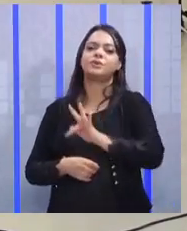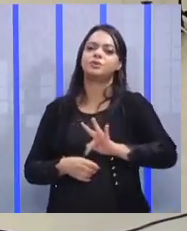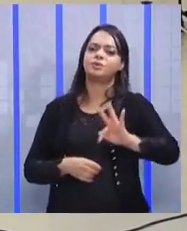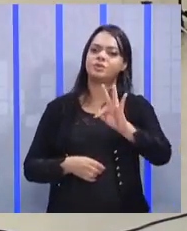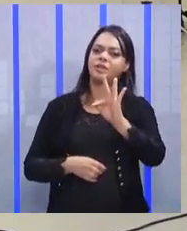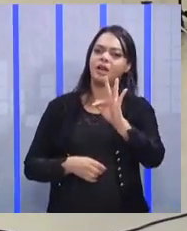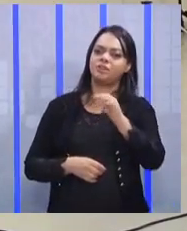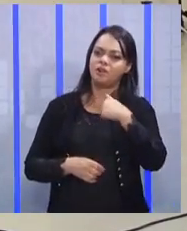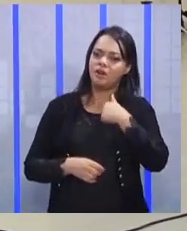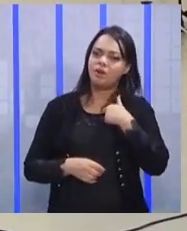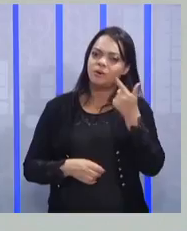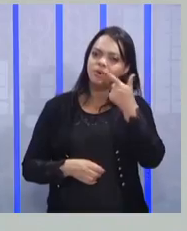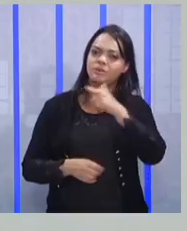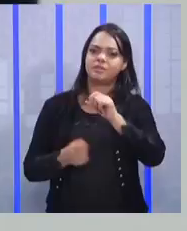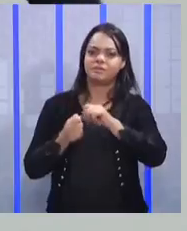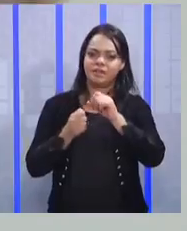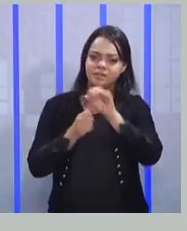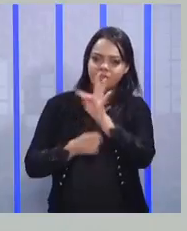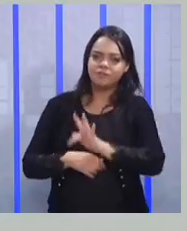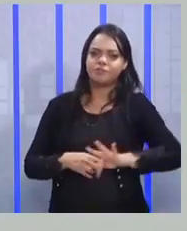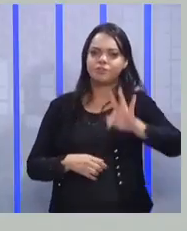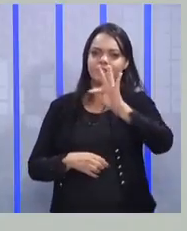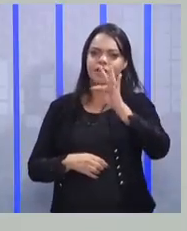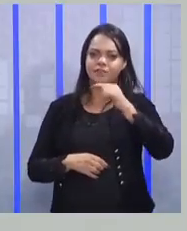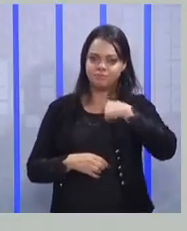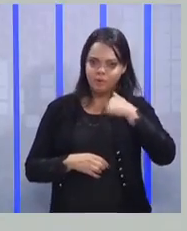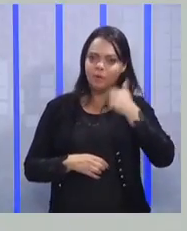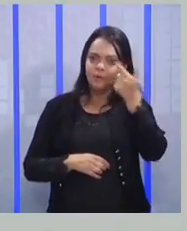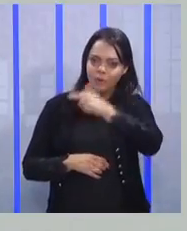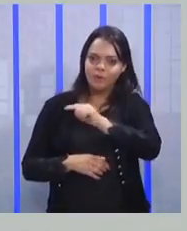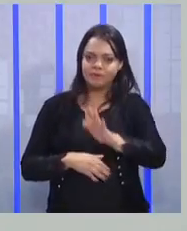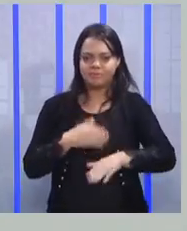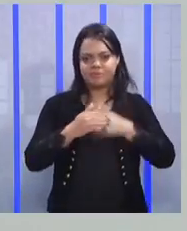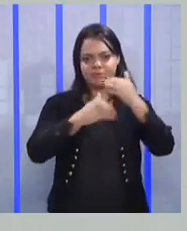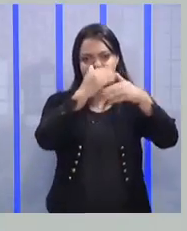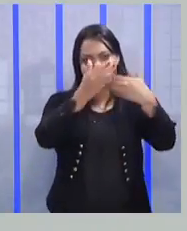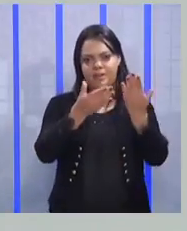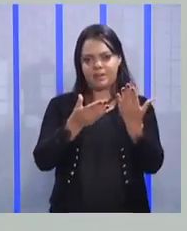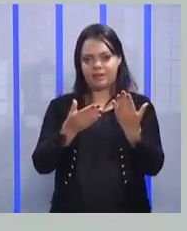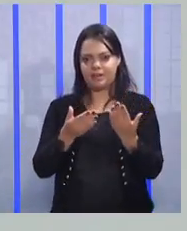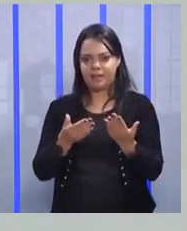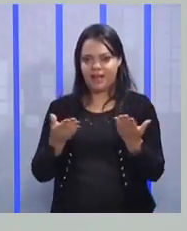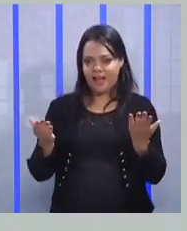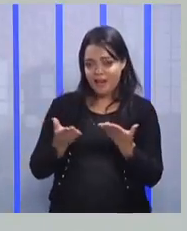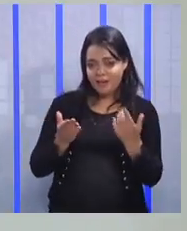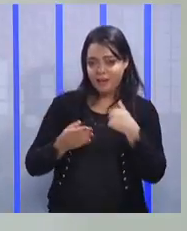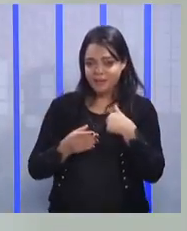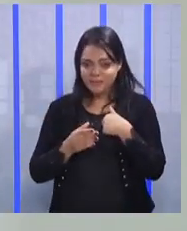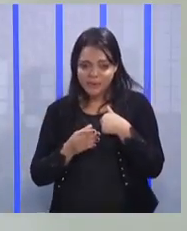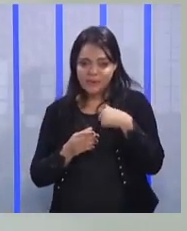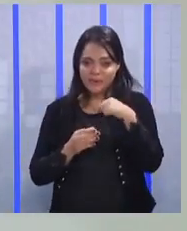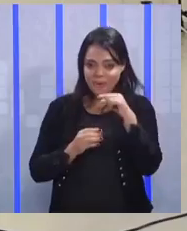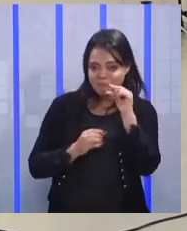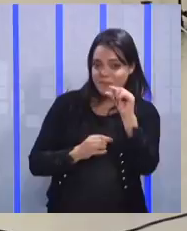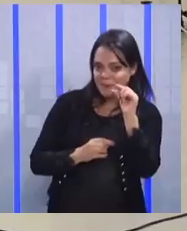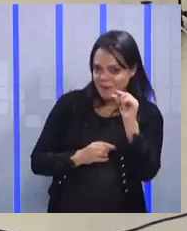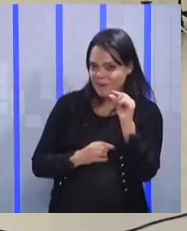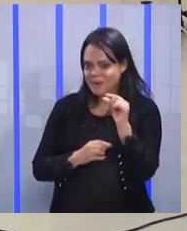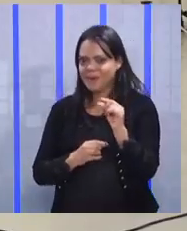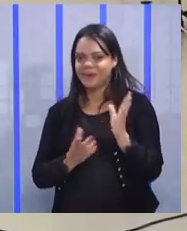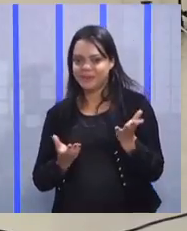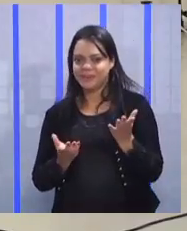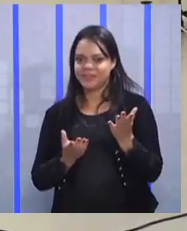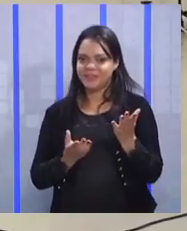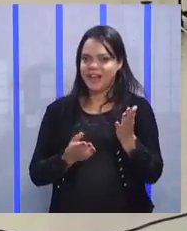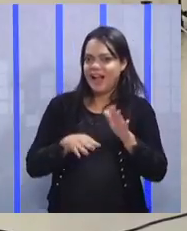eu tive, eu fui fazer faculdade para decolar. Aí eu decolei. Só que, por enquanto, eu estou voando aí, às vezes a gente